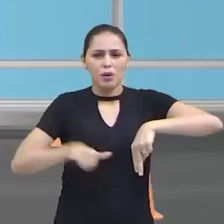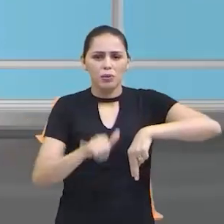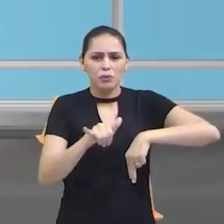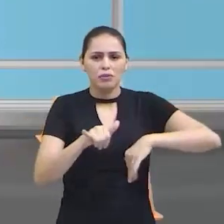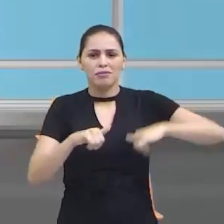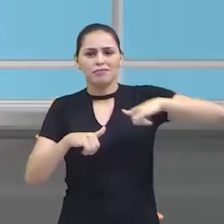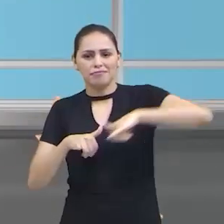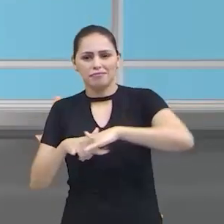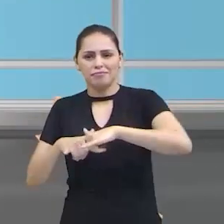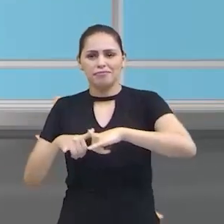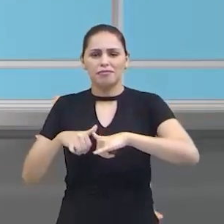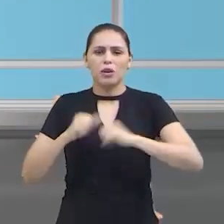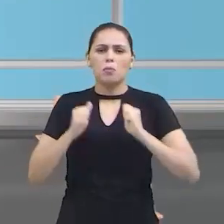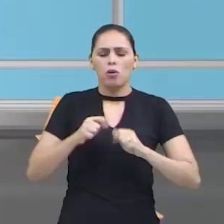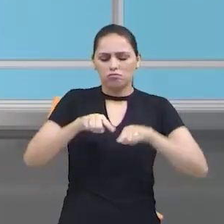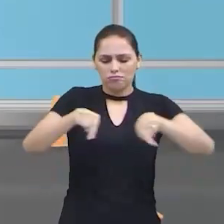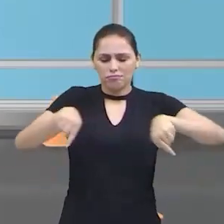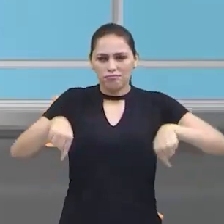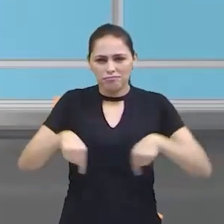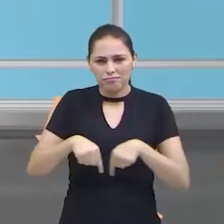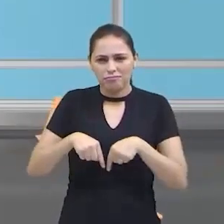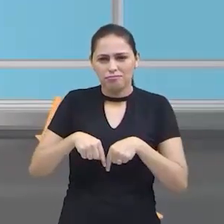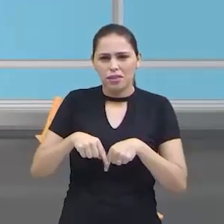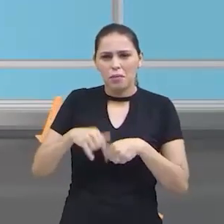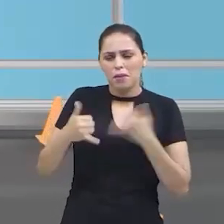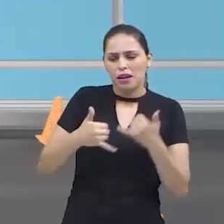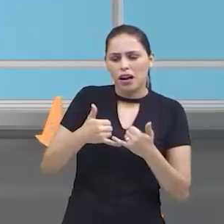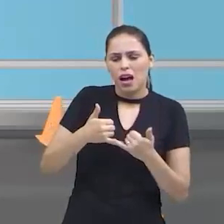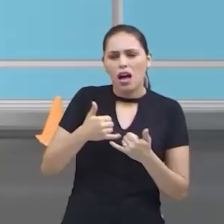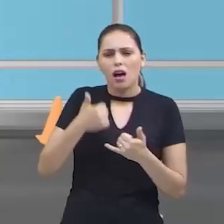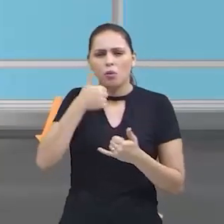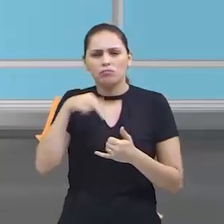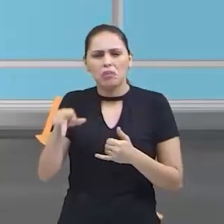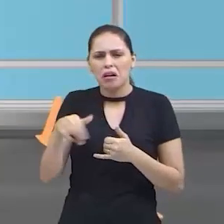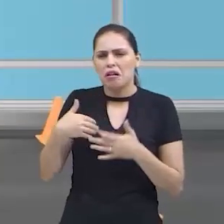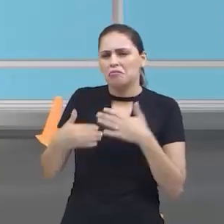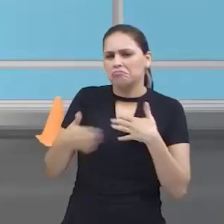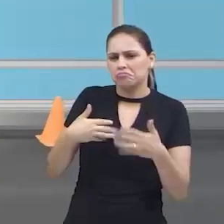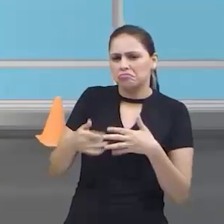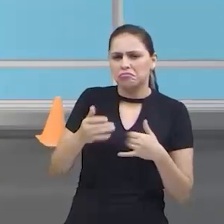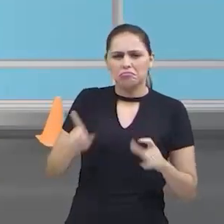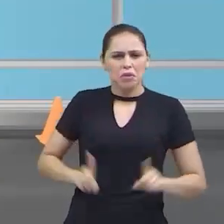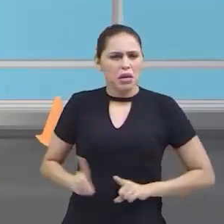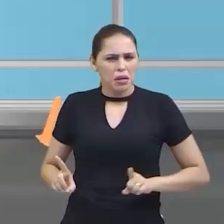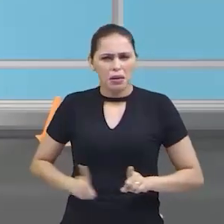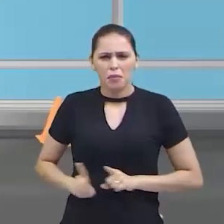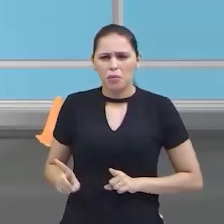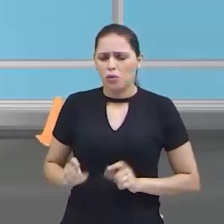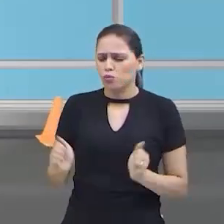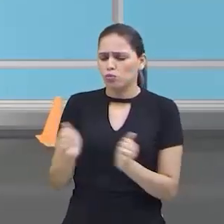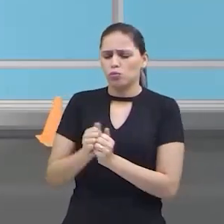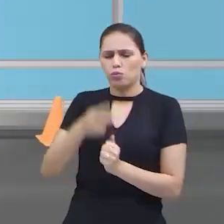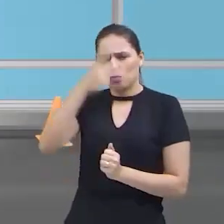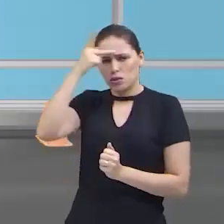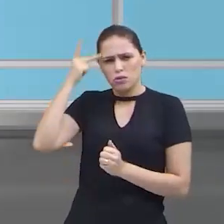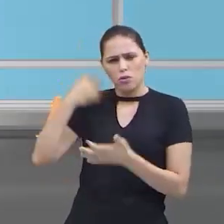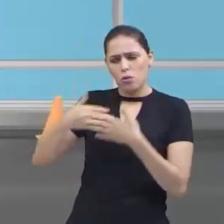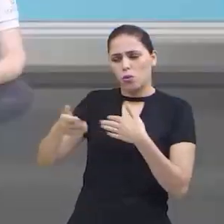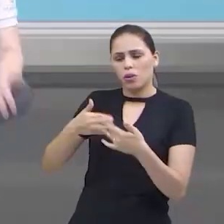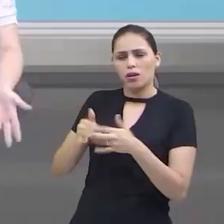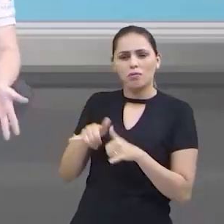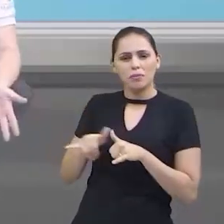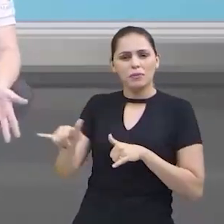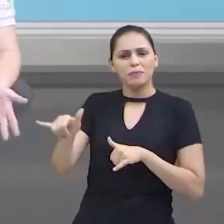brincadeiras. Pode fazer um círculo. Jogar para o coleguinha. Jogar para a mamãe, para o papai, para os primos. Quem estiver com você aí em casa. Certo?